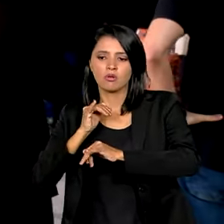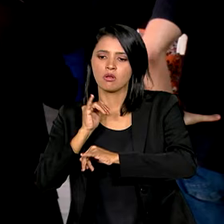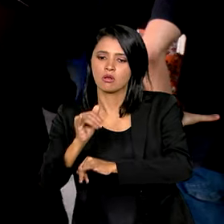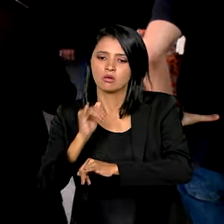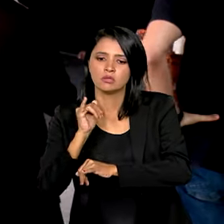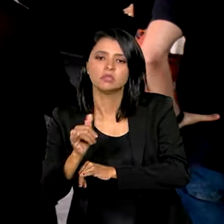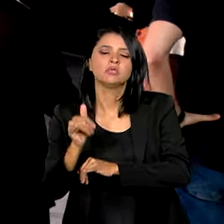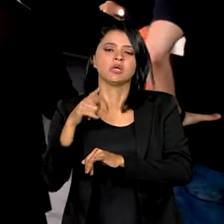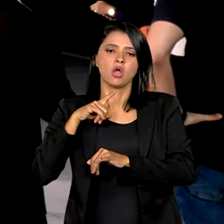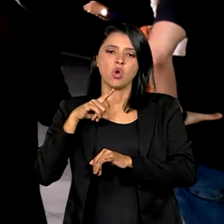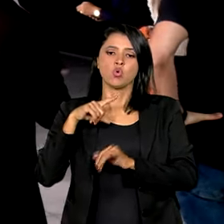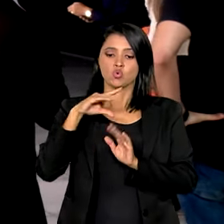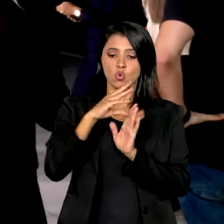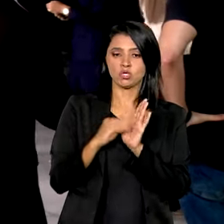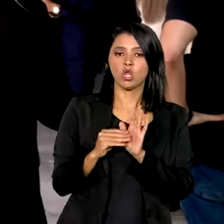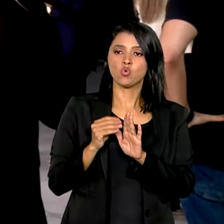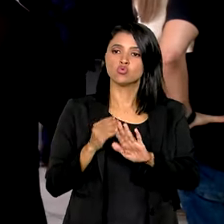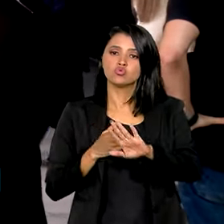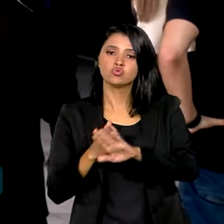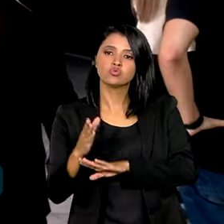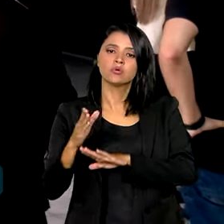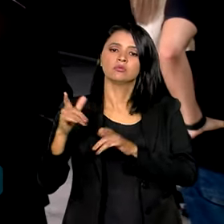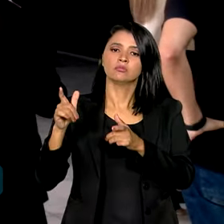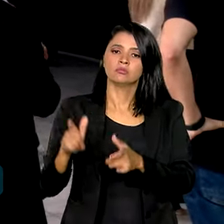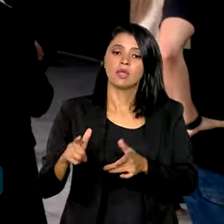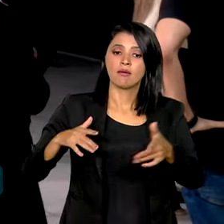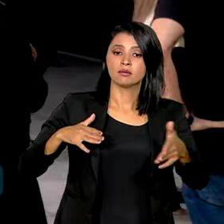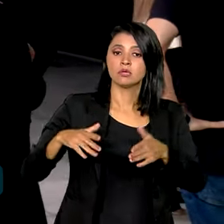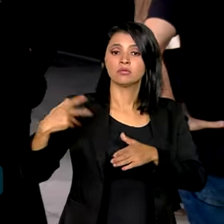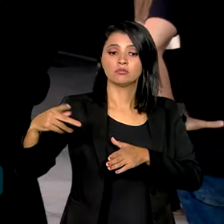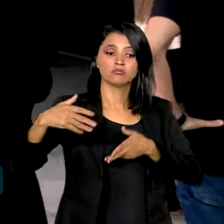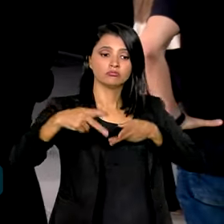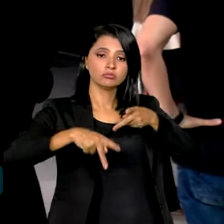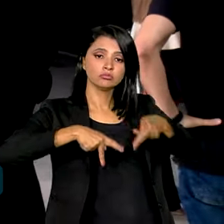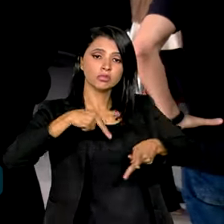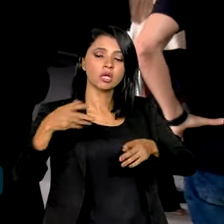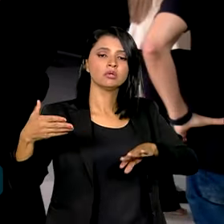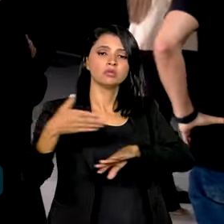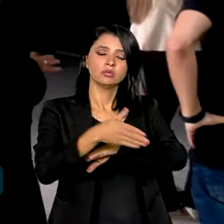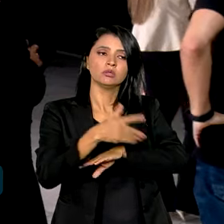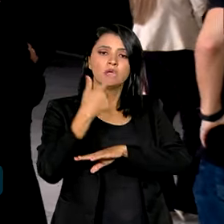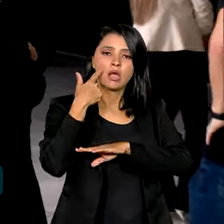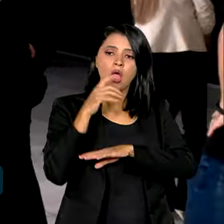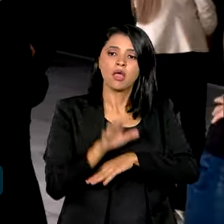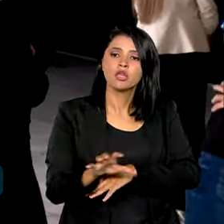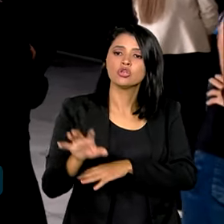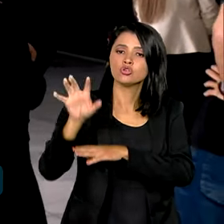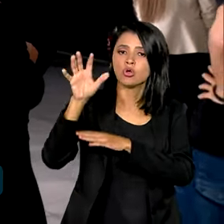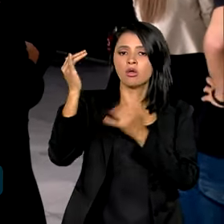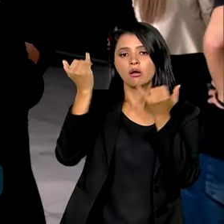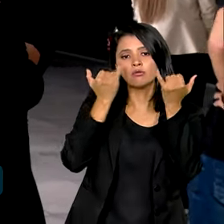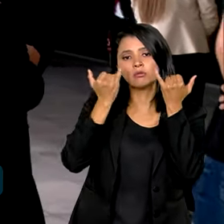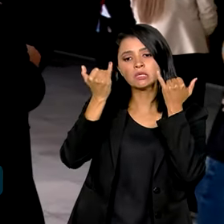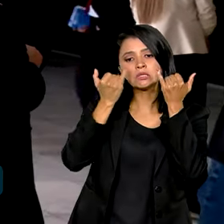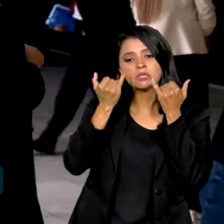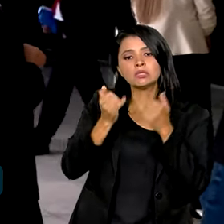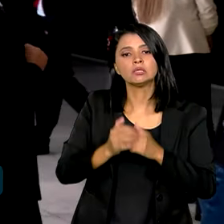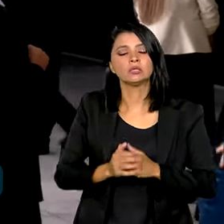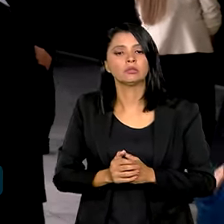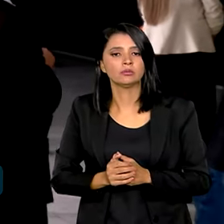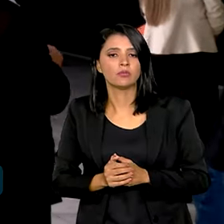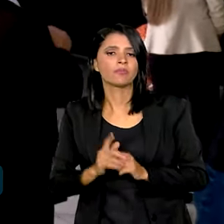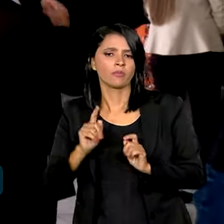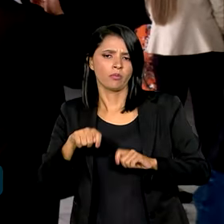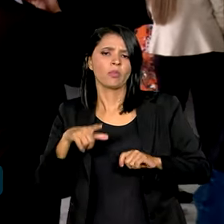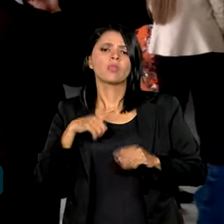interiorizar o nosso conteúdo, chegar e dar acesso à população ao conteúdo regional, às informações, e,